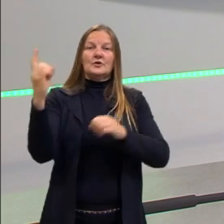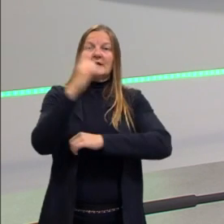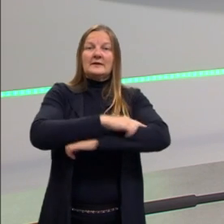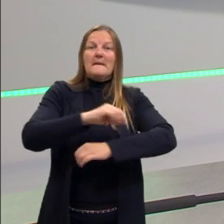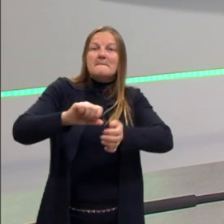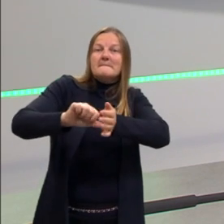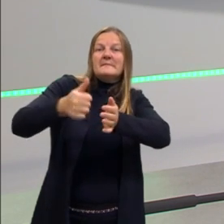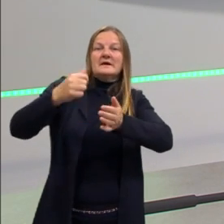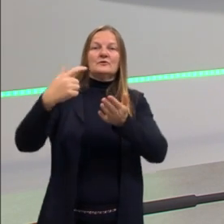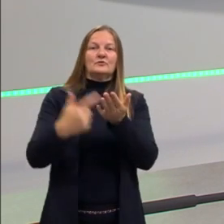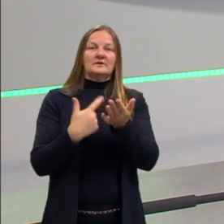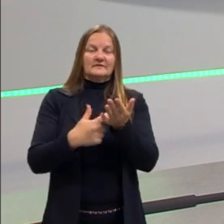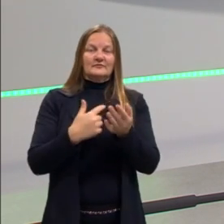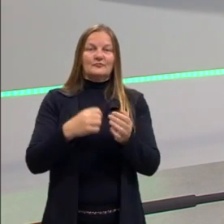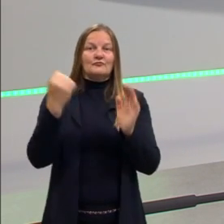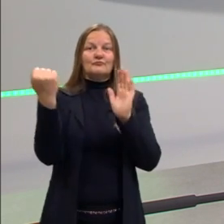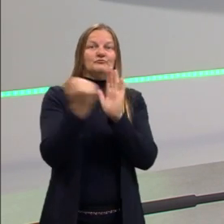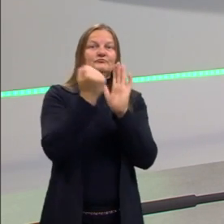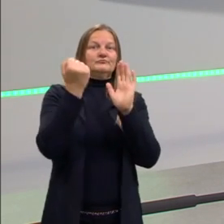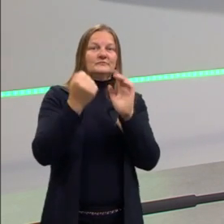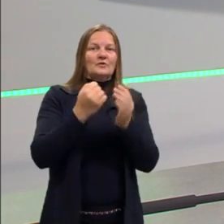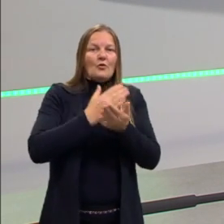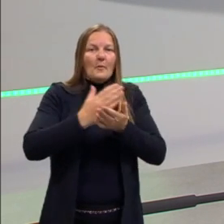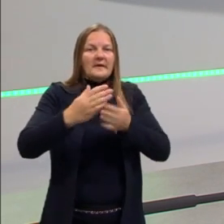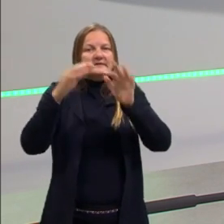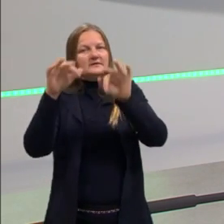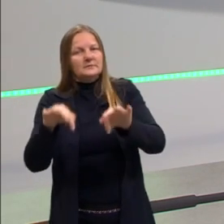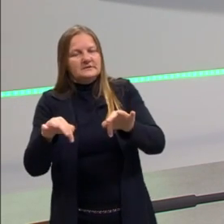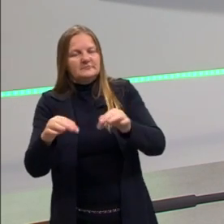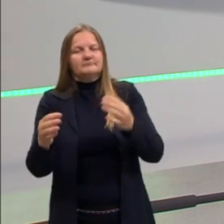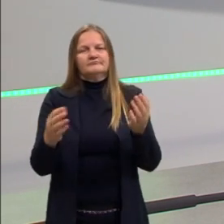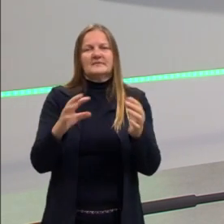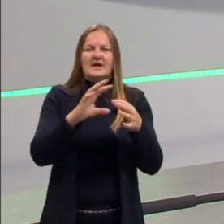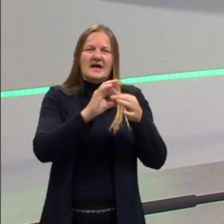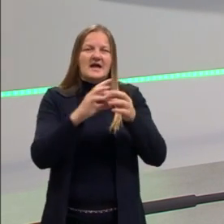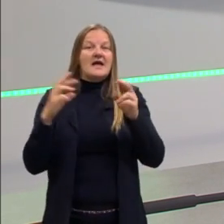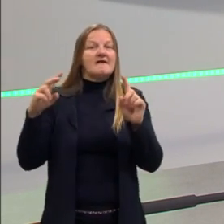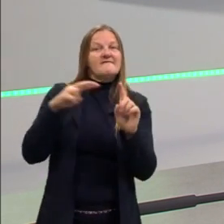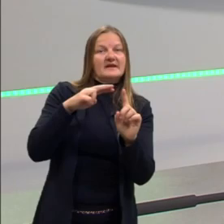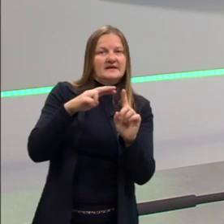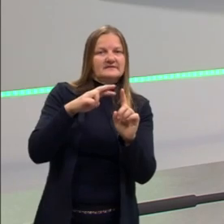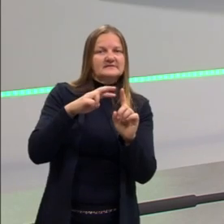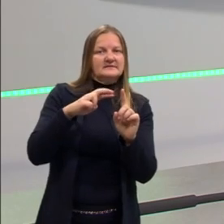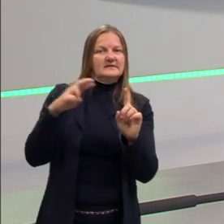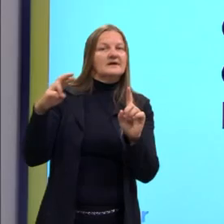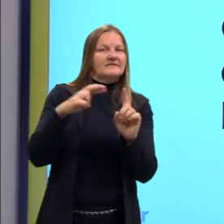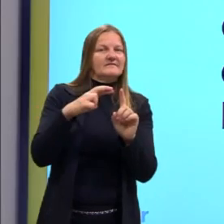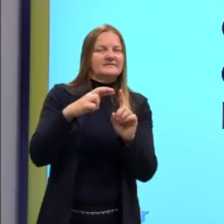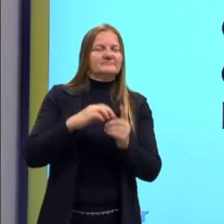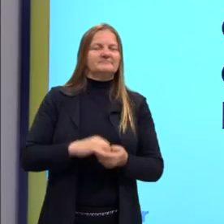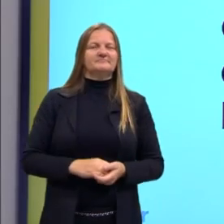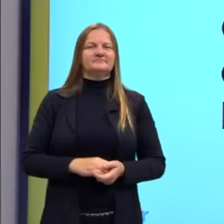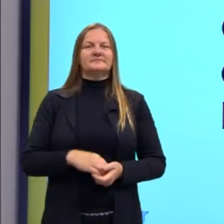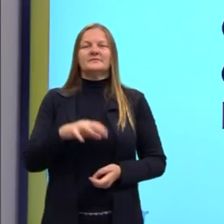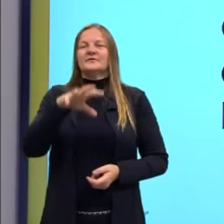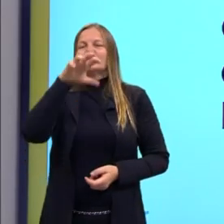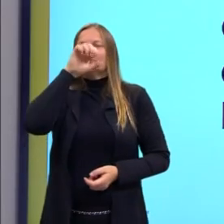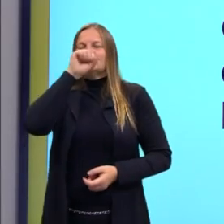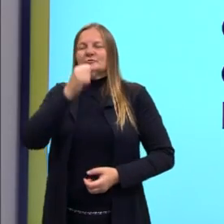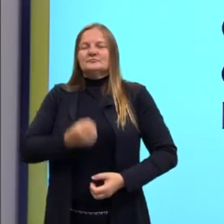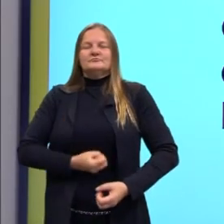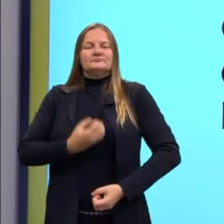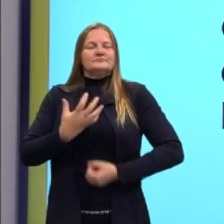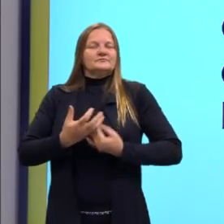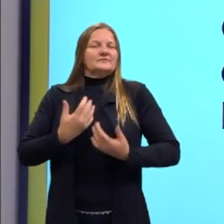da publicação dos livros para dizer que algo começa e que algo termina. Certo? Então, Suspiros Poéticos e